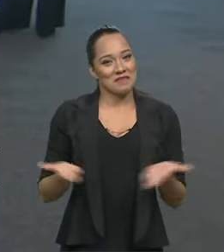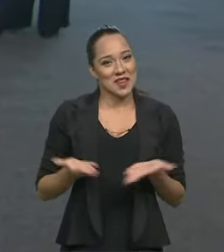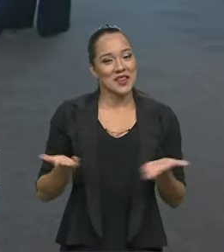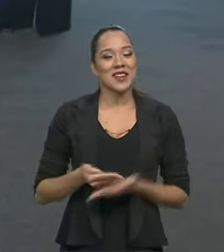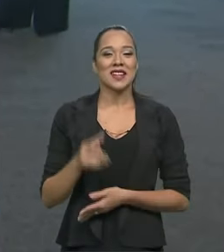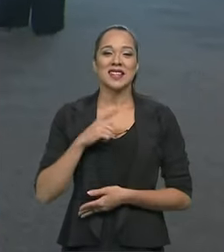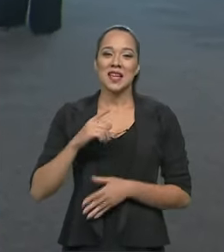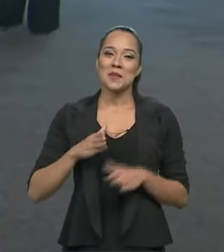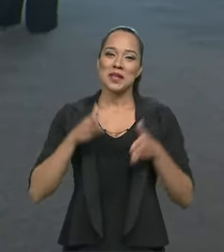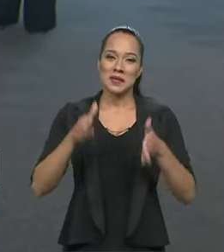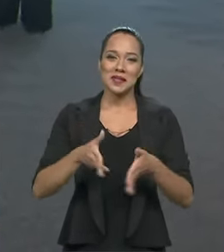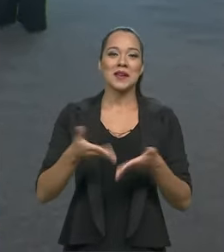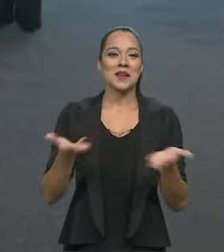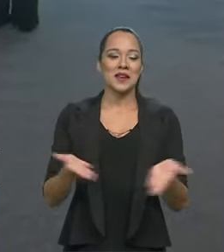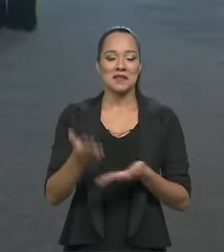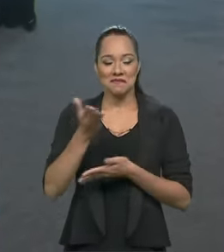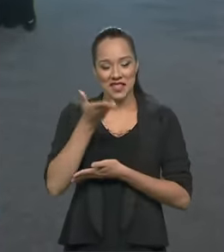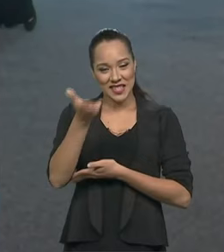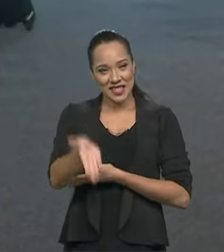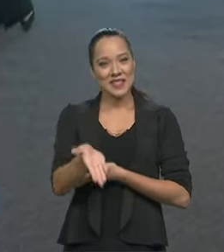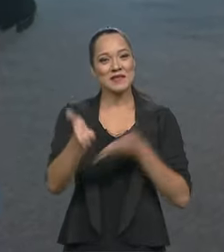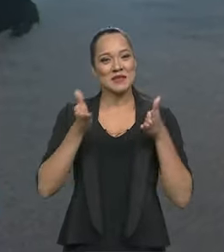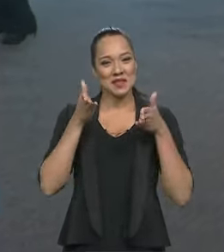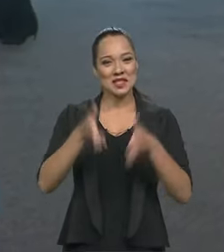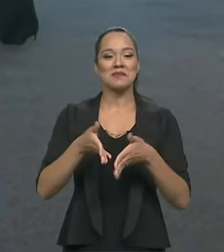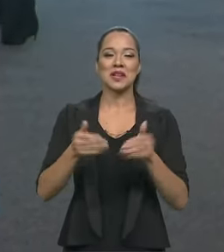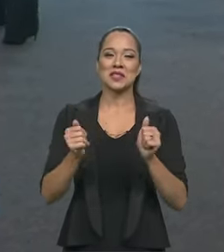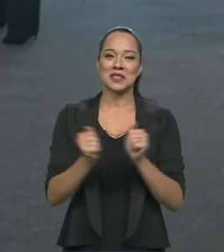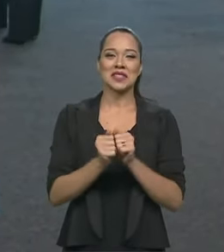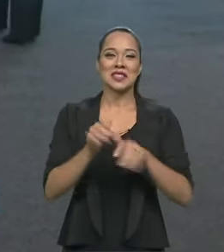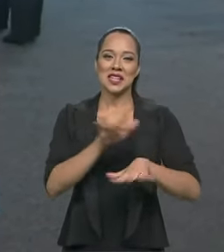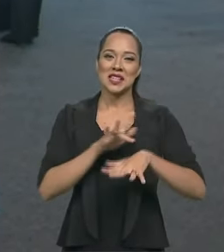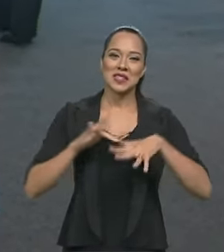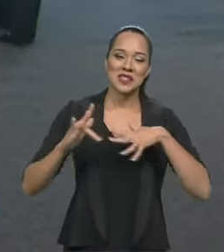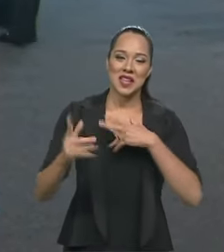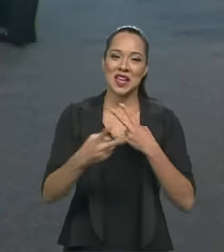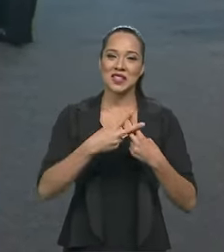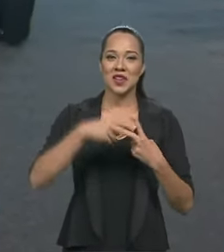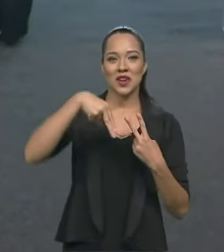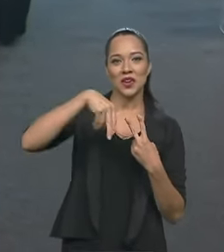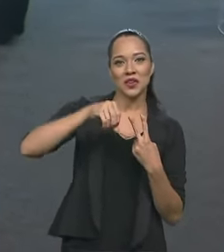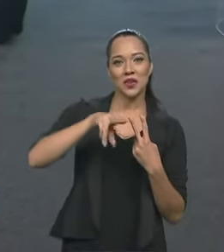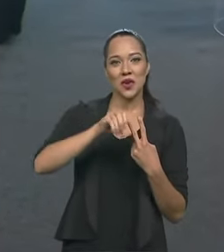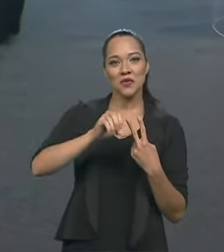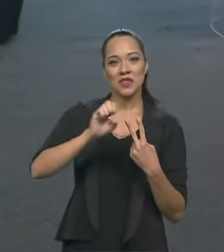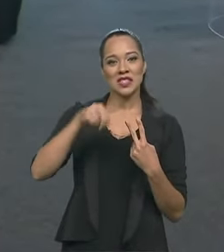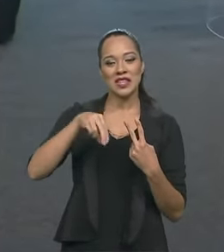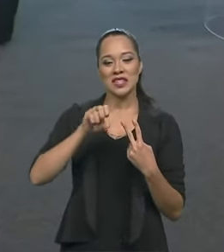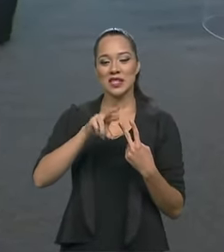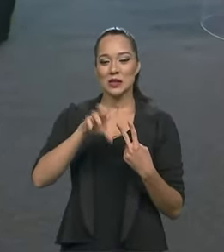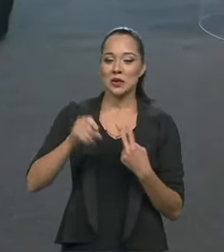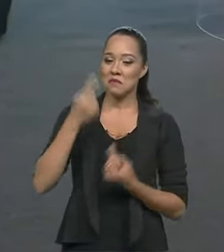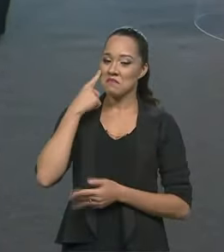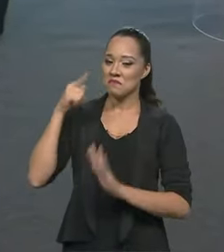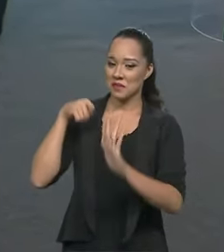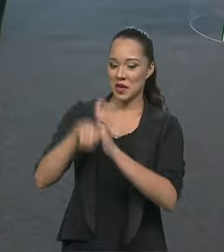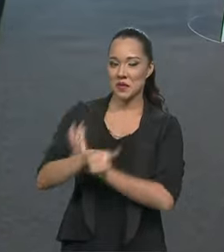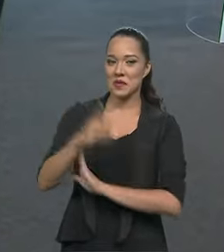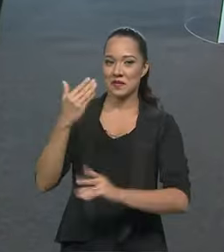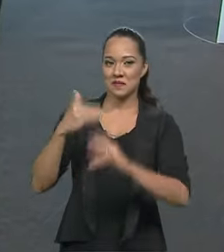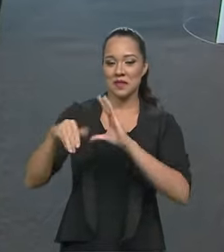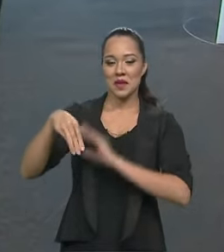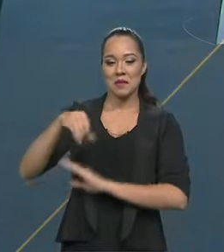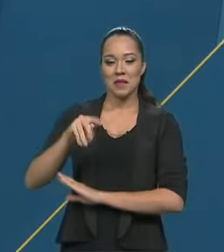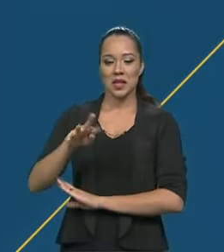gente tem a participação, a sua participação aqui nas nossas redes sociais, hashtag Novo Sem Censuro. vamos ver a pergunta enviada pelo